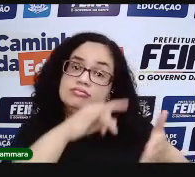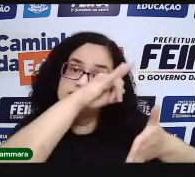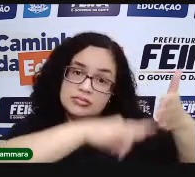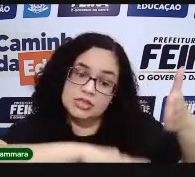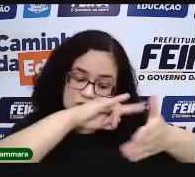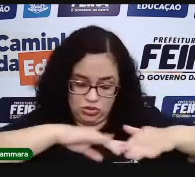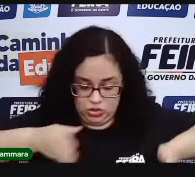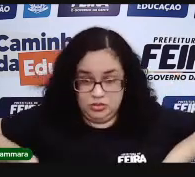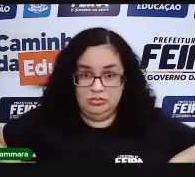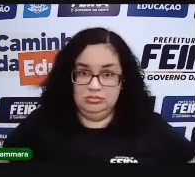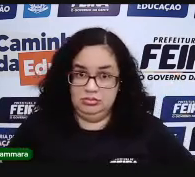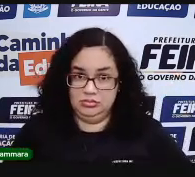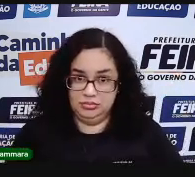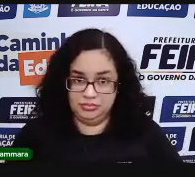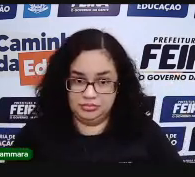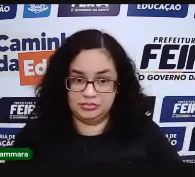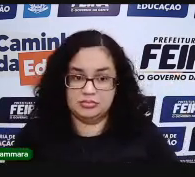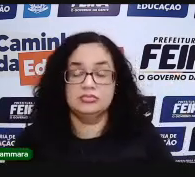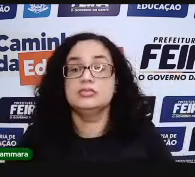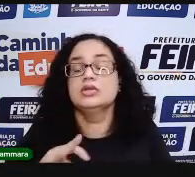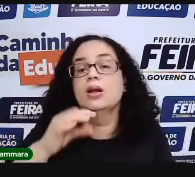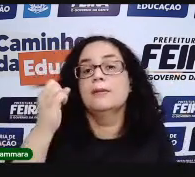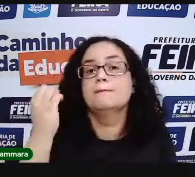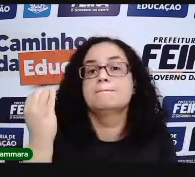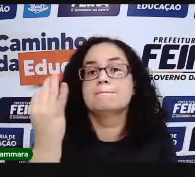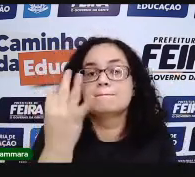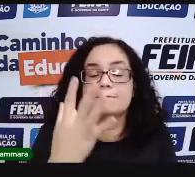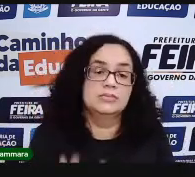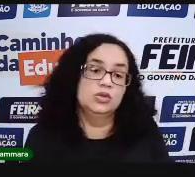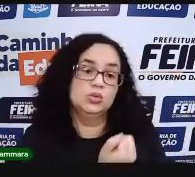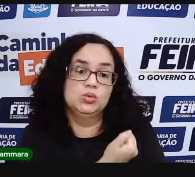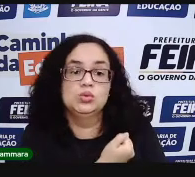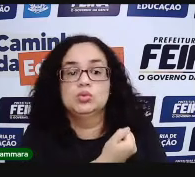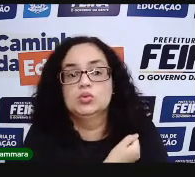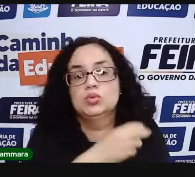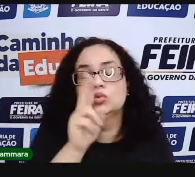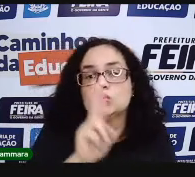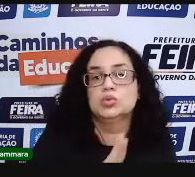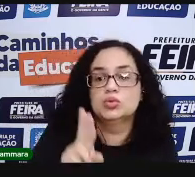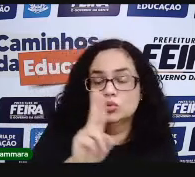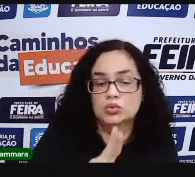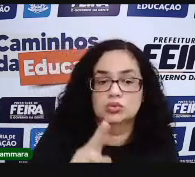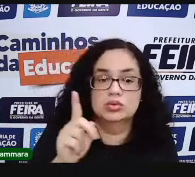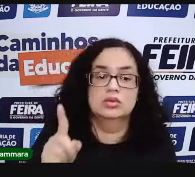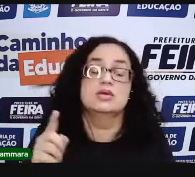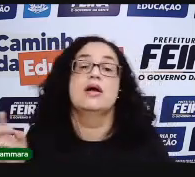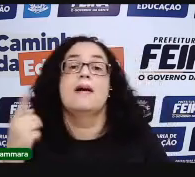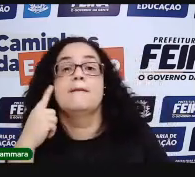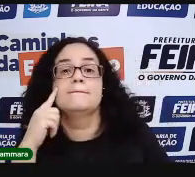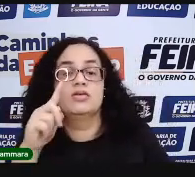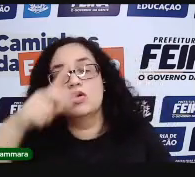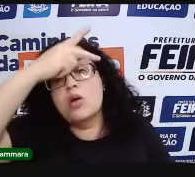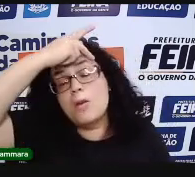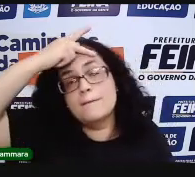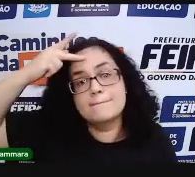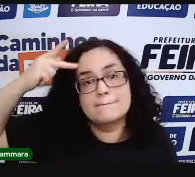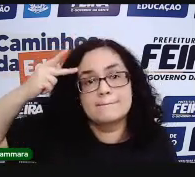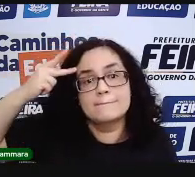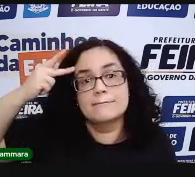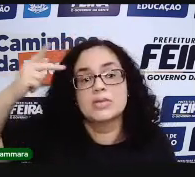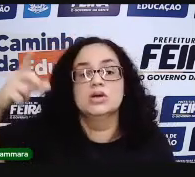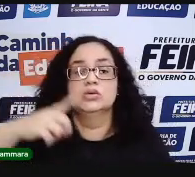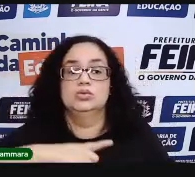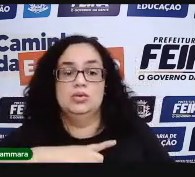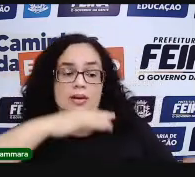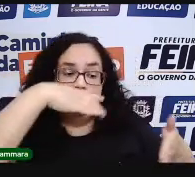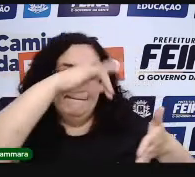certidão de nascimento. Não é para contar. É o número que é utilizado como código. Para identificar uma pessoa.